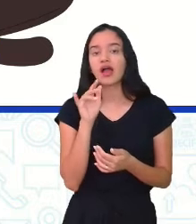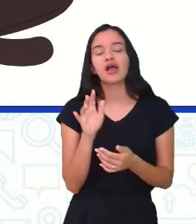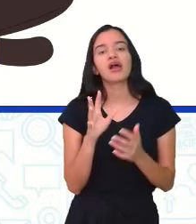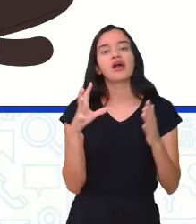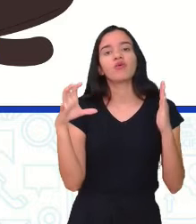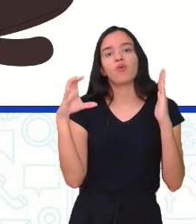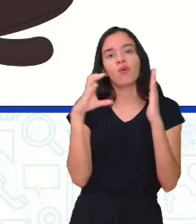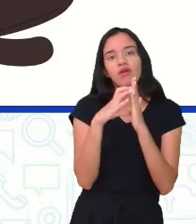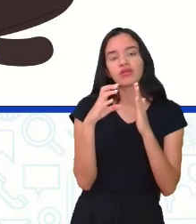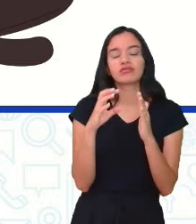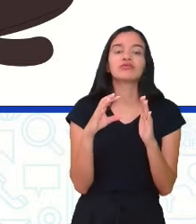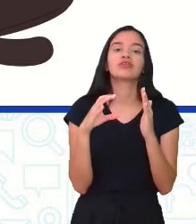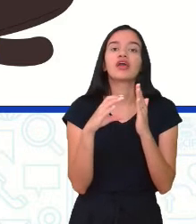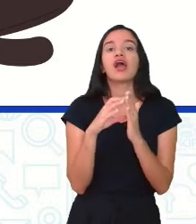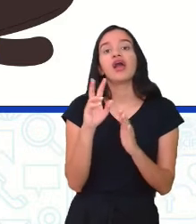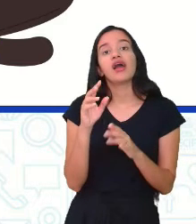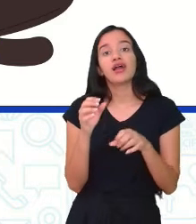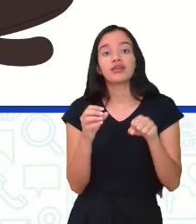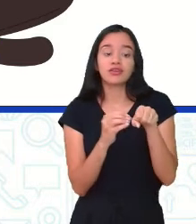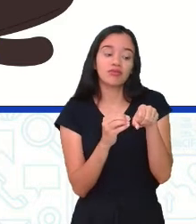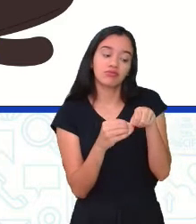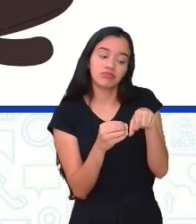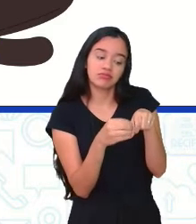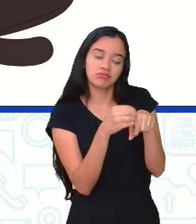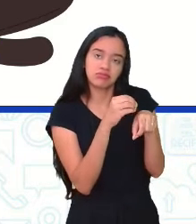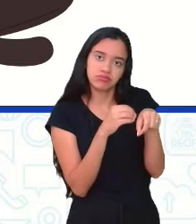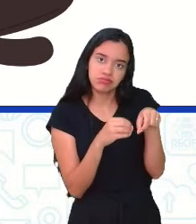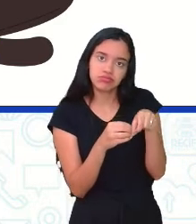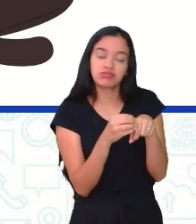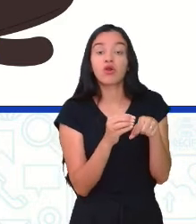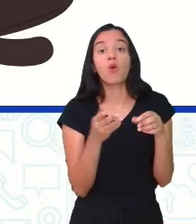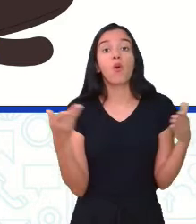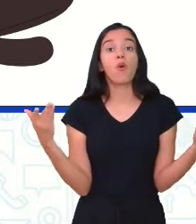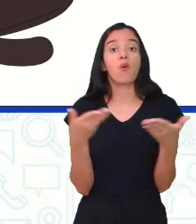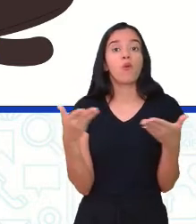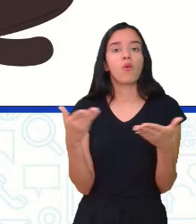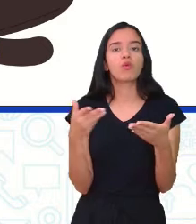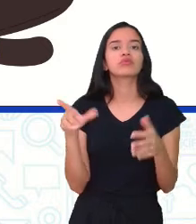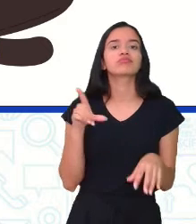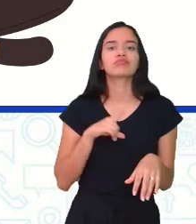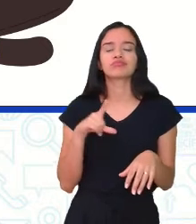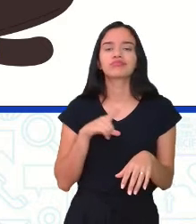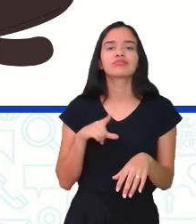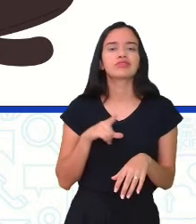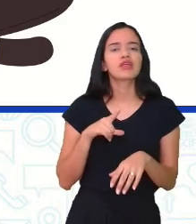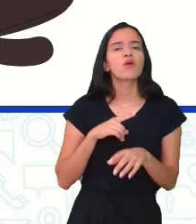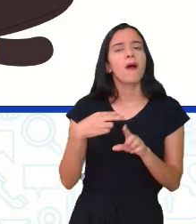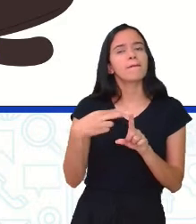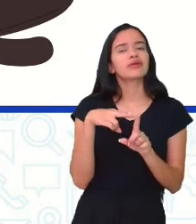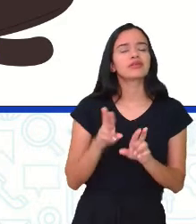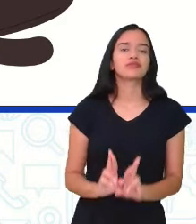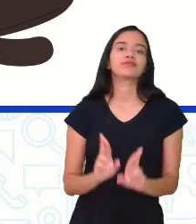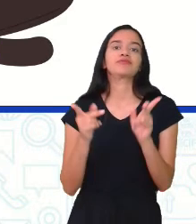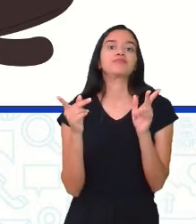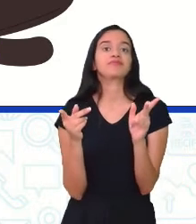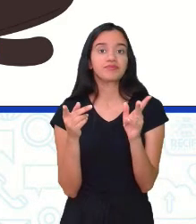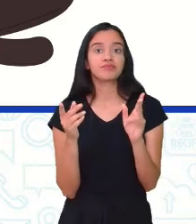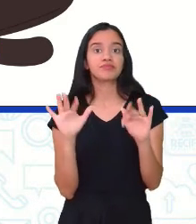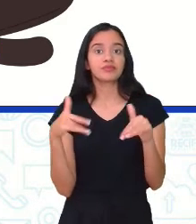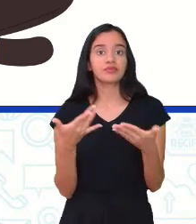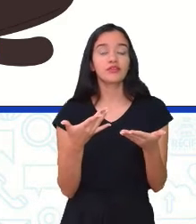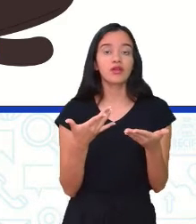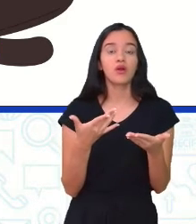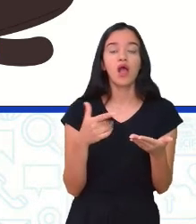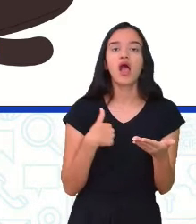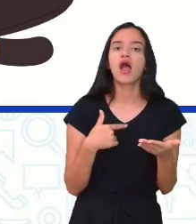e outra série de infecções sexualmente transmissíveis. Hoje, eles já têm um olhar. Então, nessa questão de transfusão de sangue,